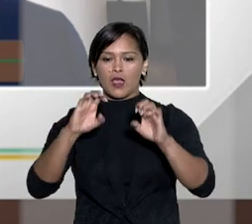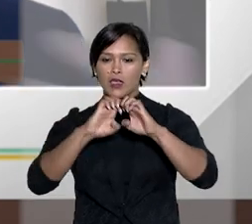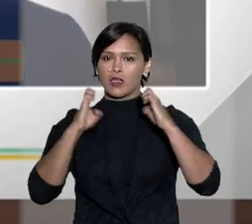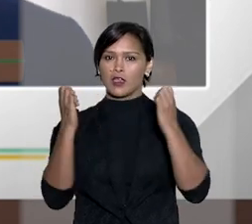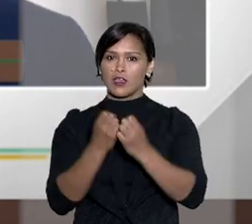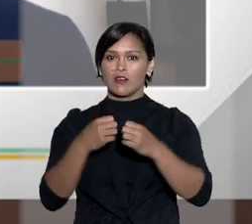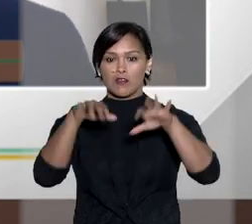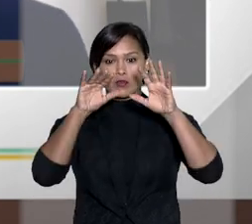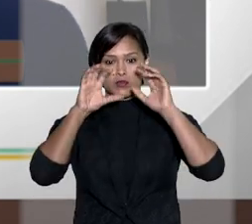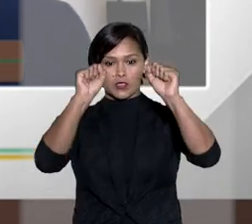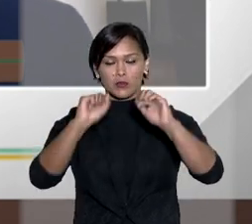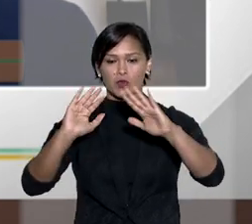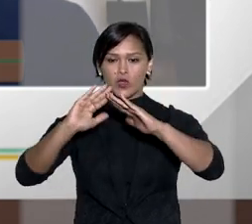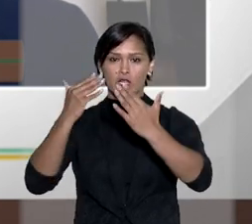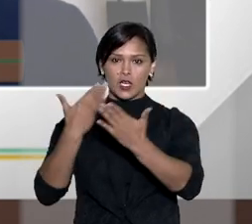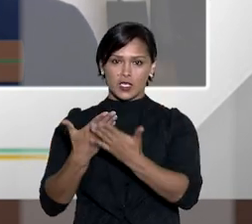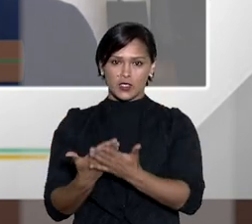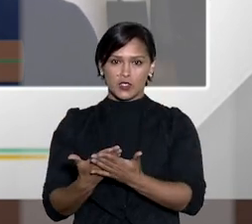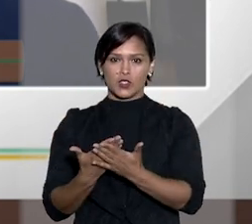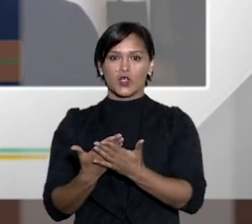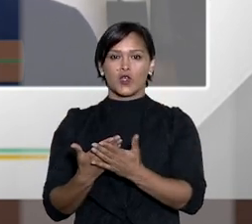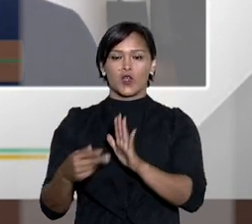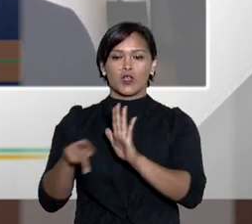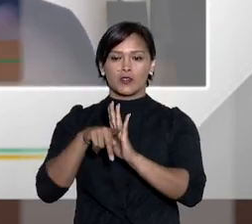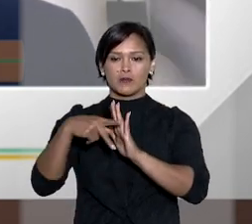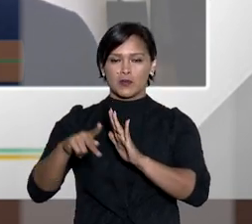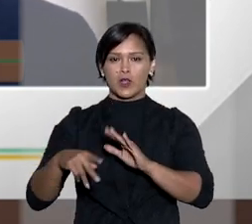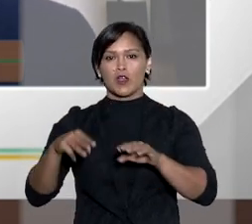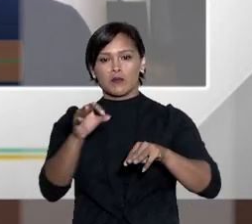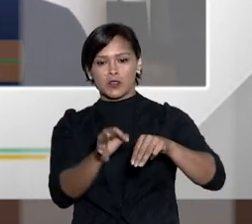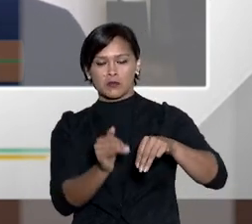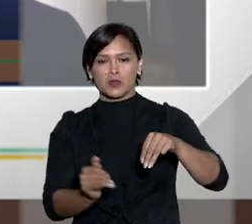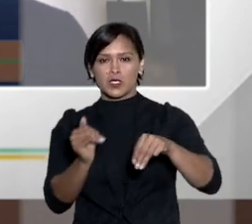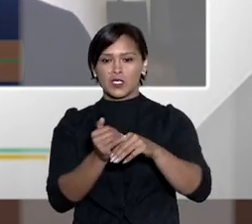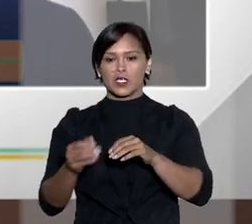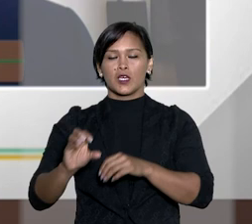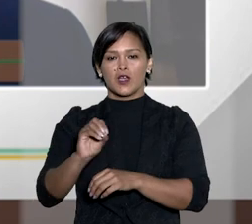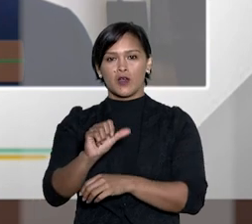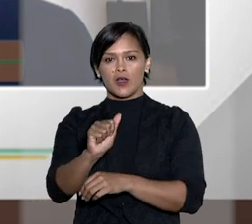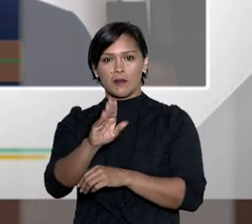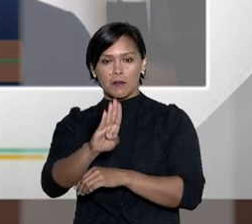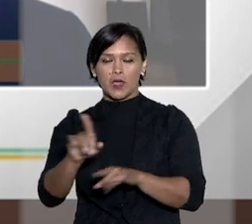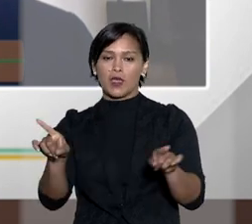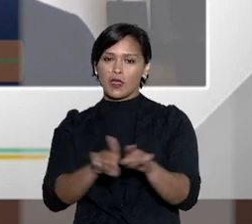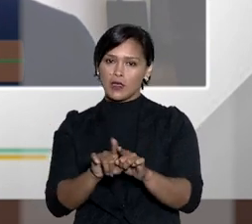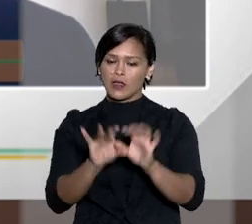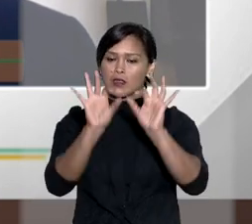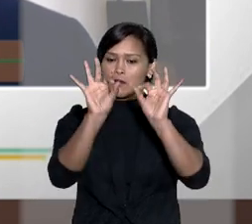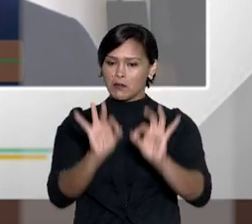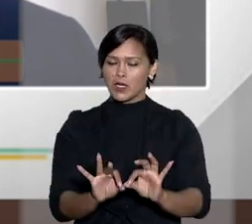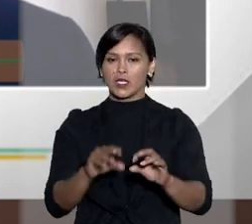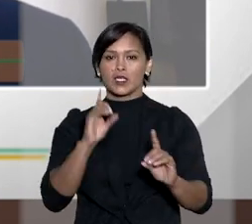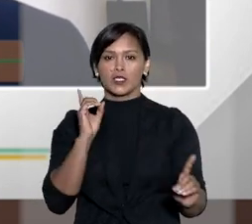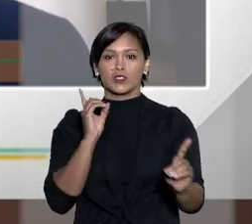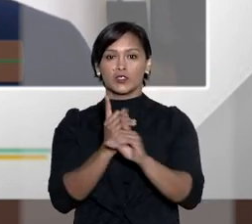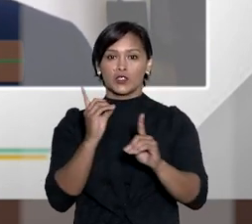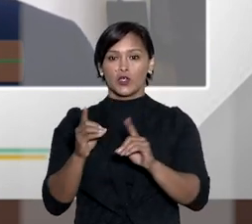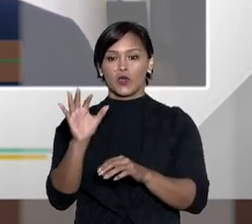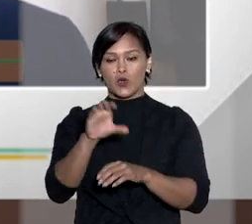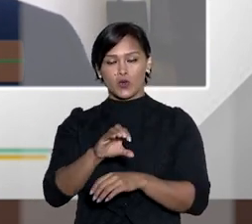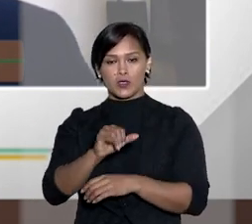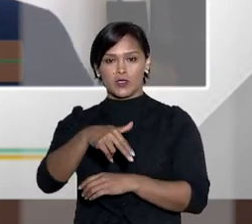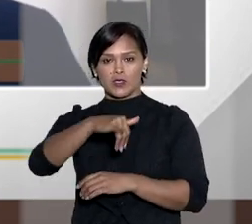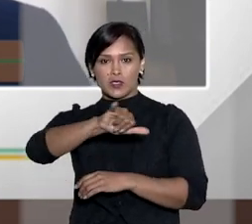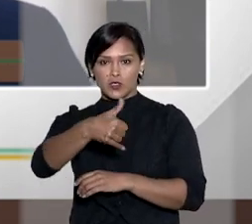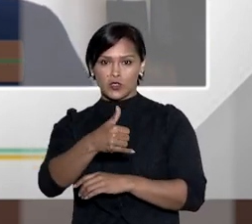seminários palestras e eventos nos tribunais nas escolas da magistratura e nas subseções da ordem dos advogados também